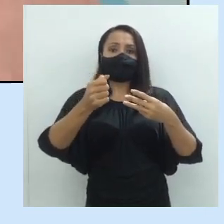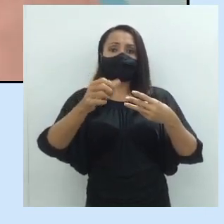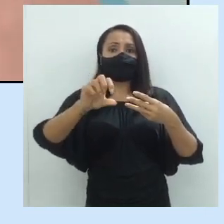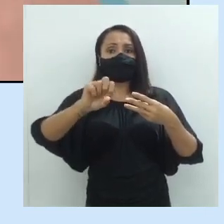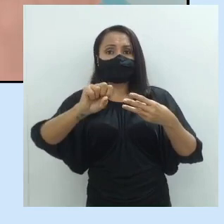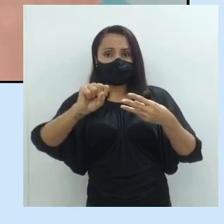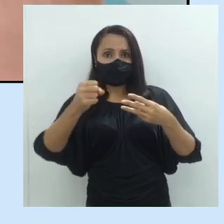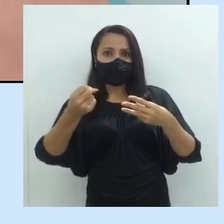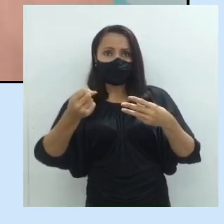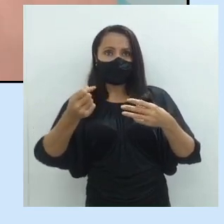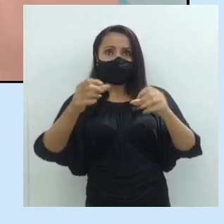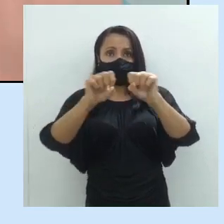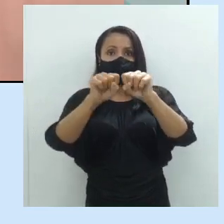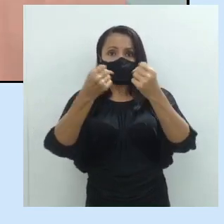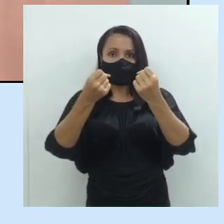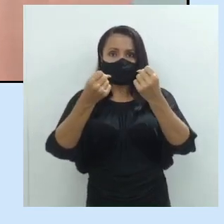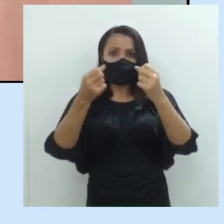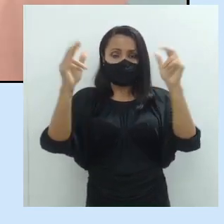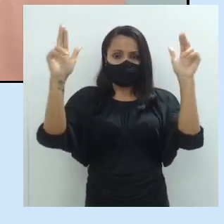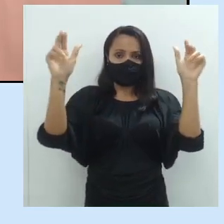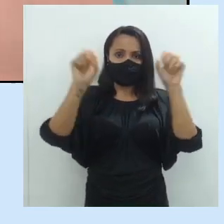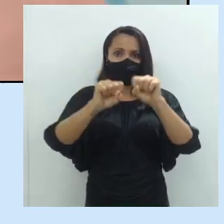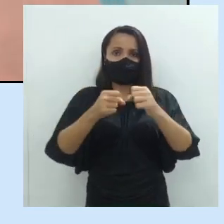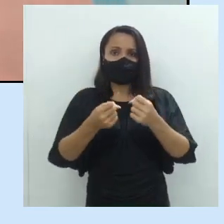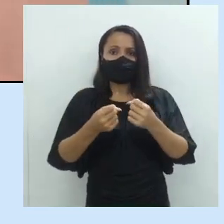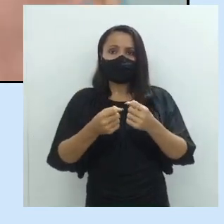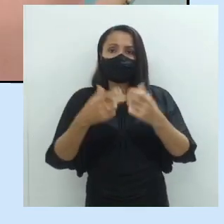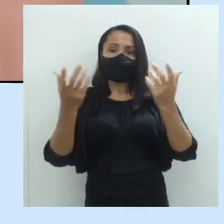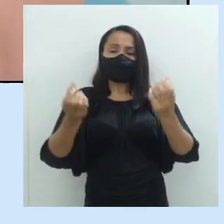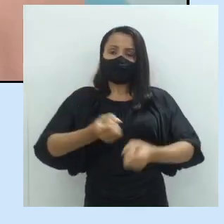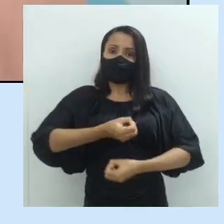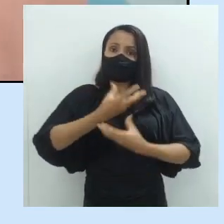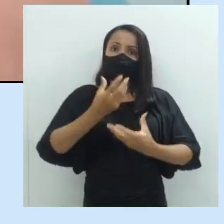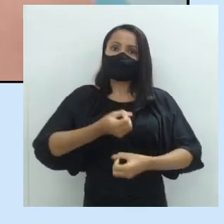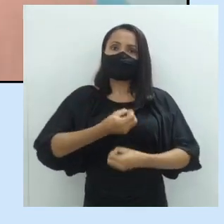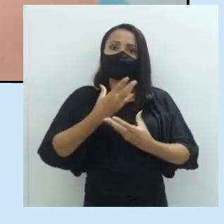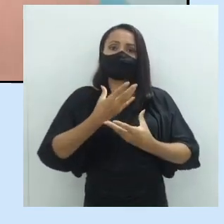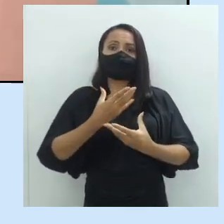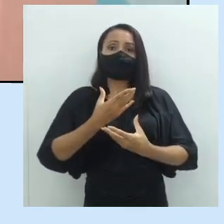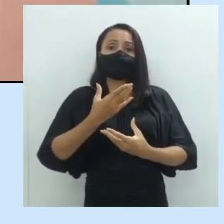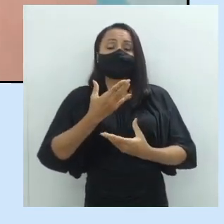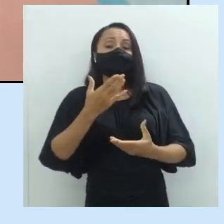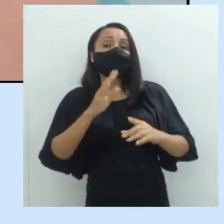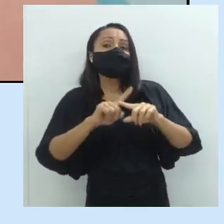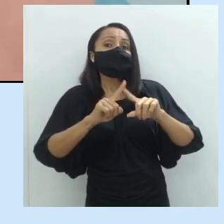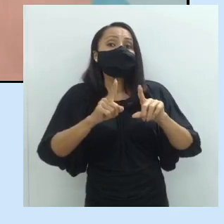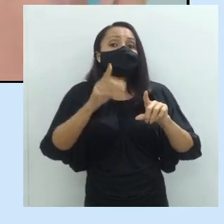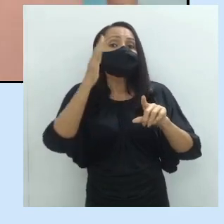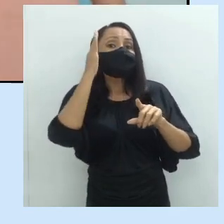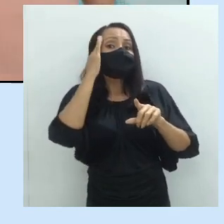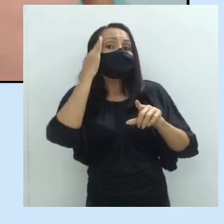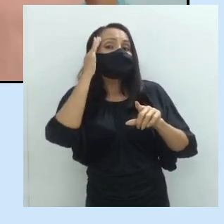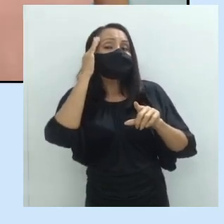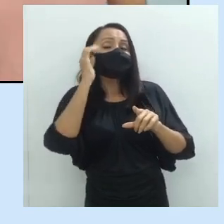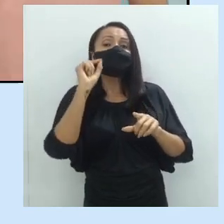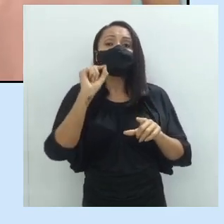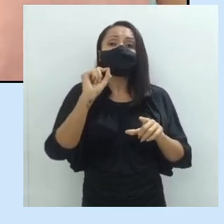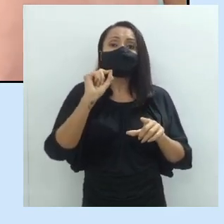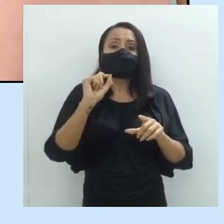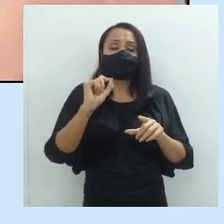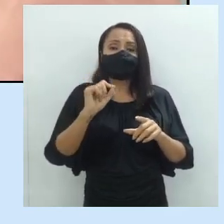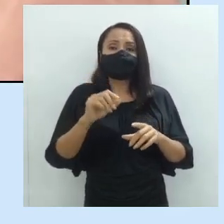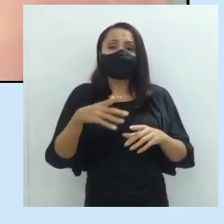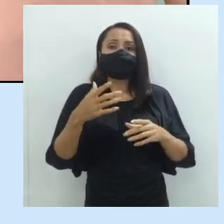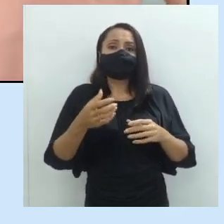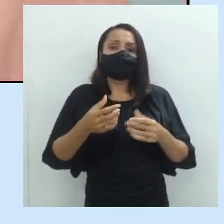Vejam só que com o dito, o expresso, nós podemos entender o não dito. E se eu dissesse, o carro